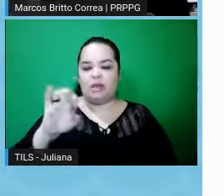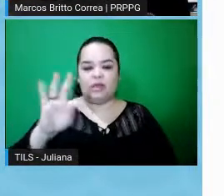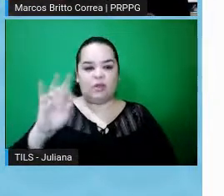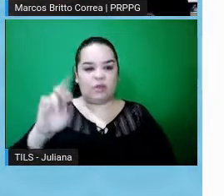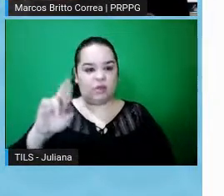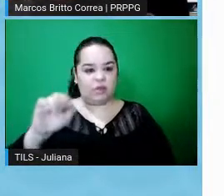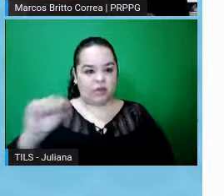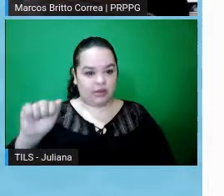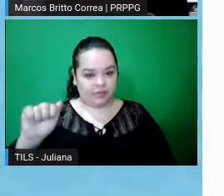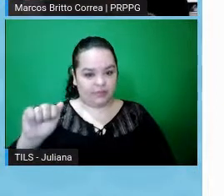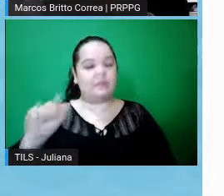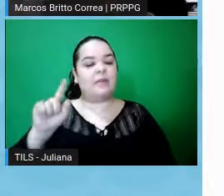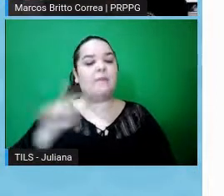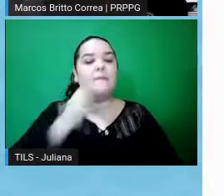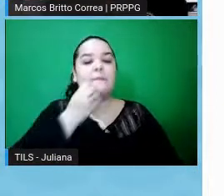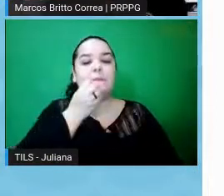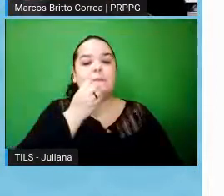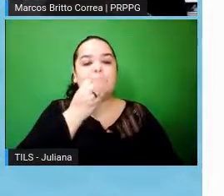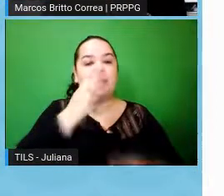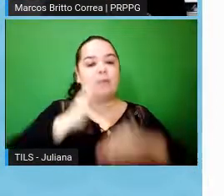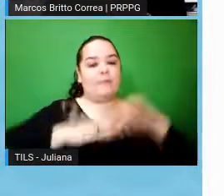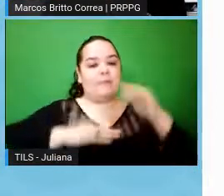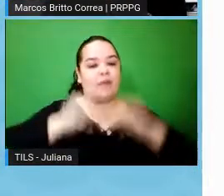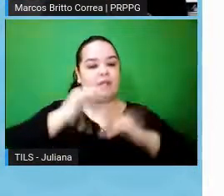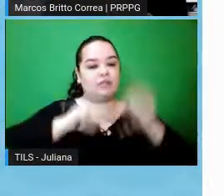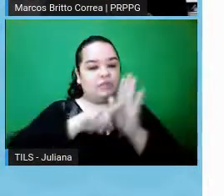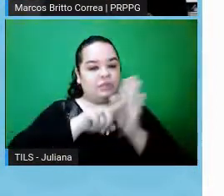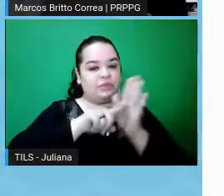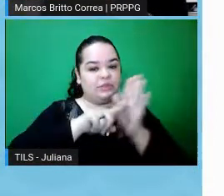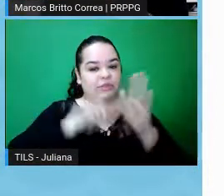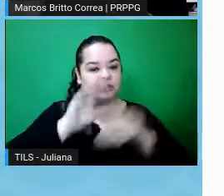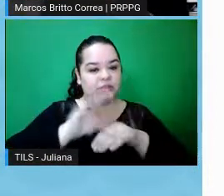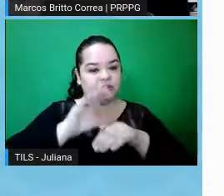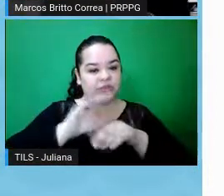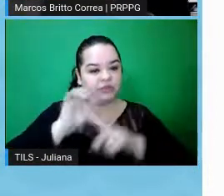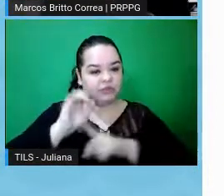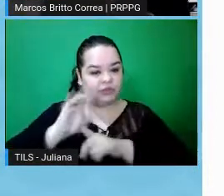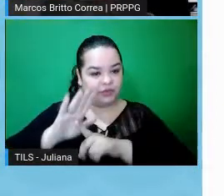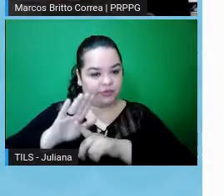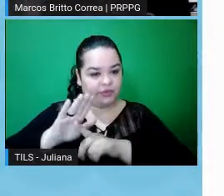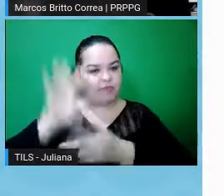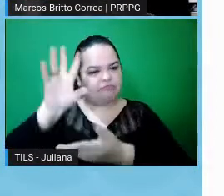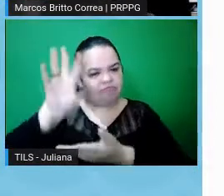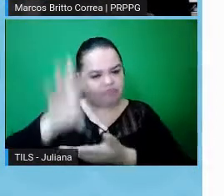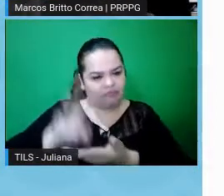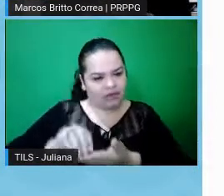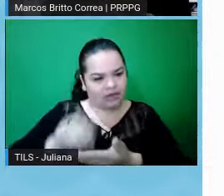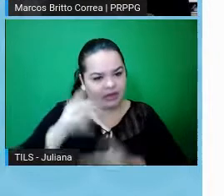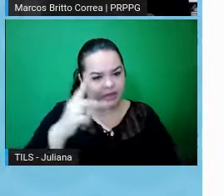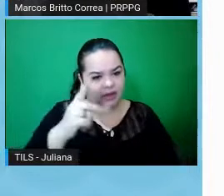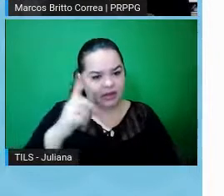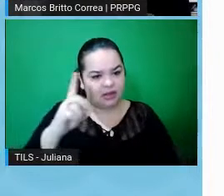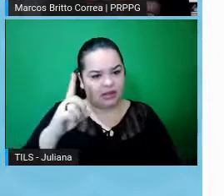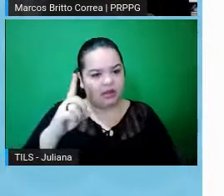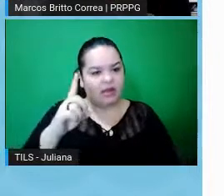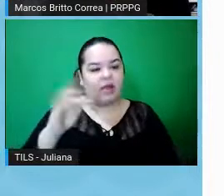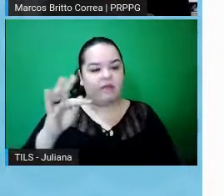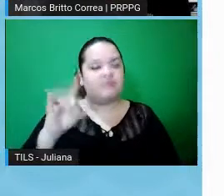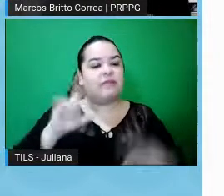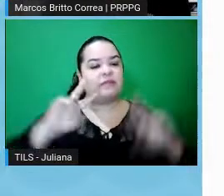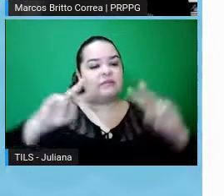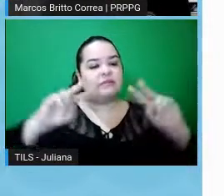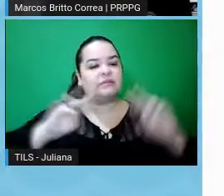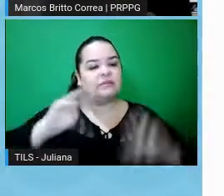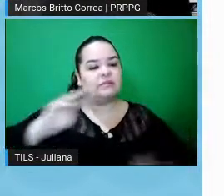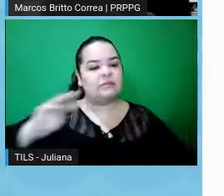ali tem boas práticas em pesquisa, vocês podem baixar o PDF, que está ali, que aborda, além das questões éticas, todos os aspectos